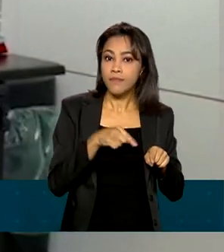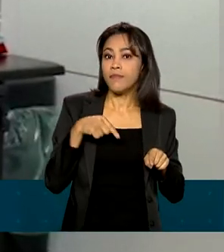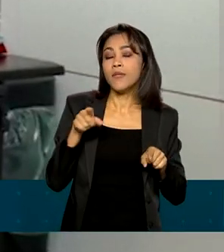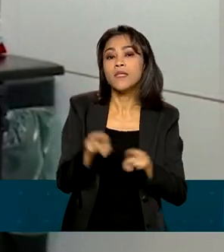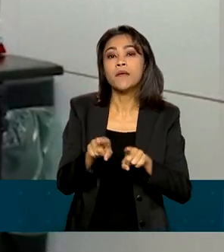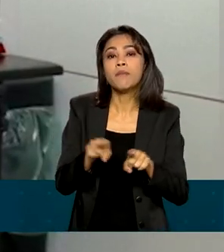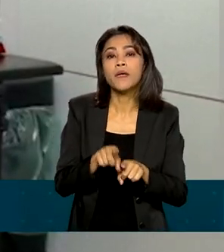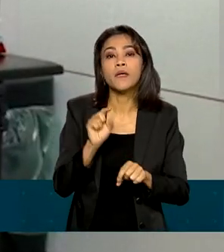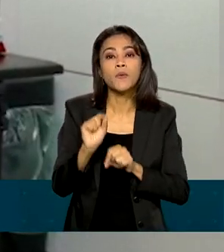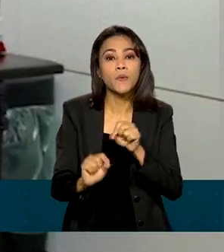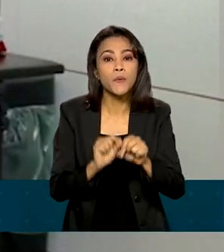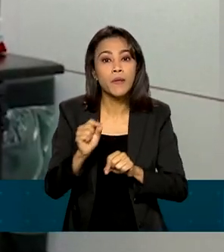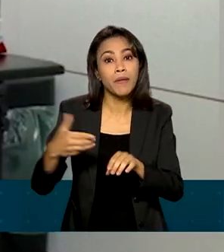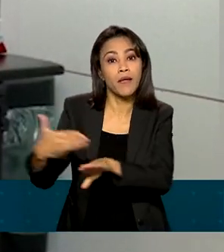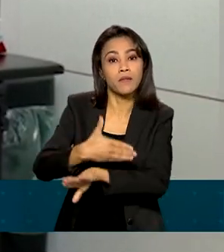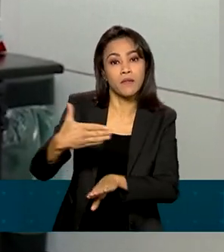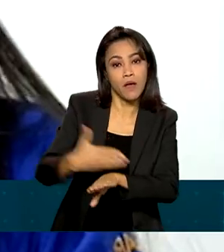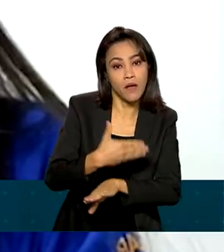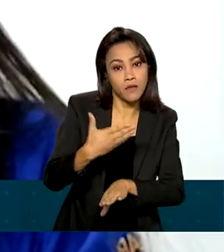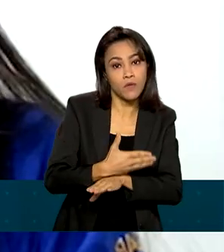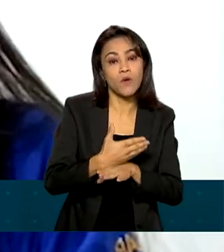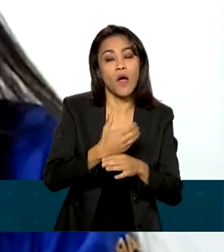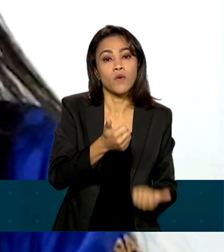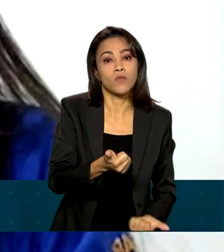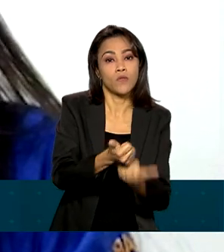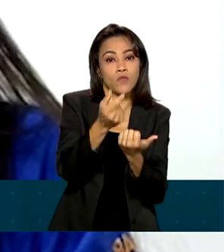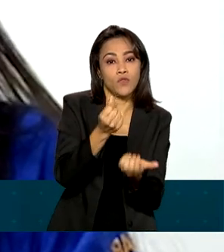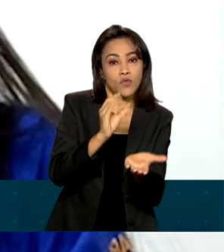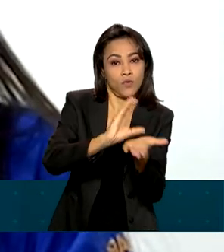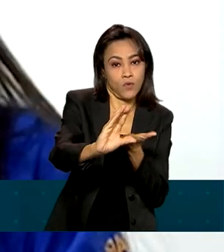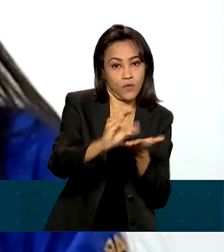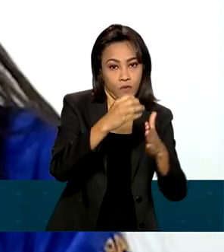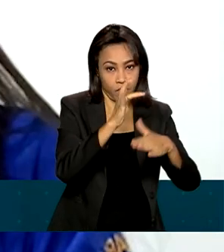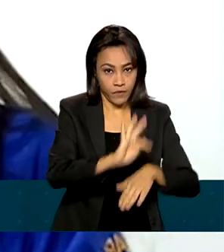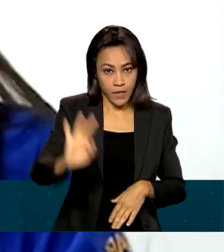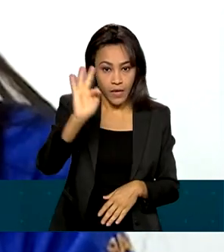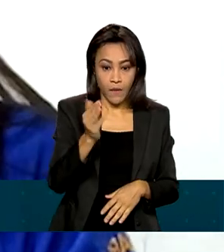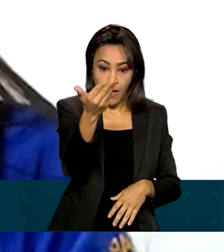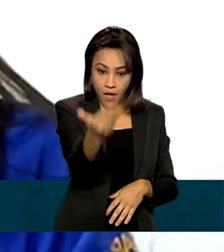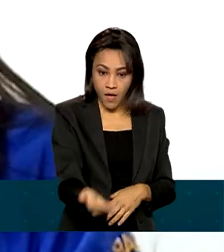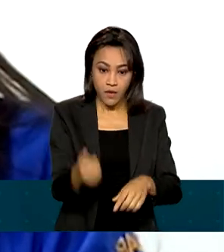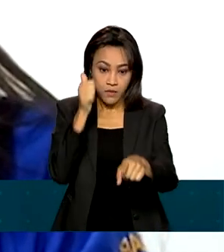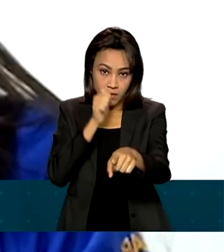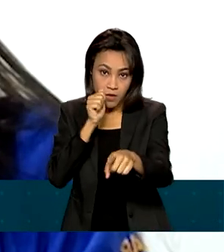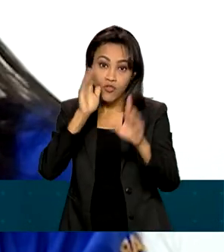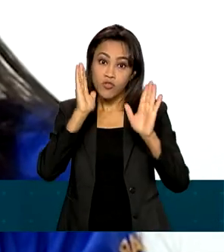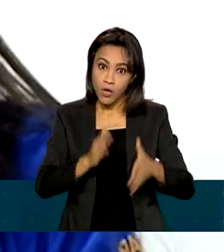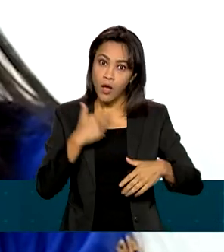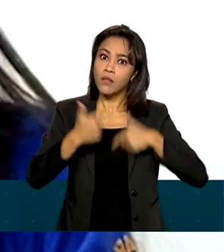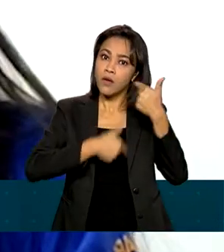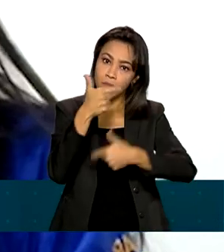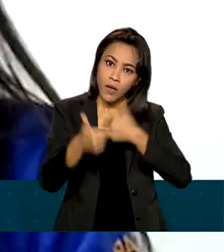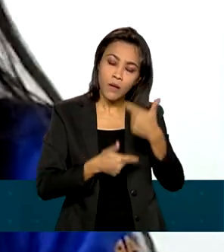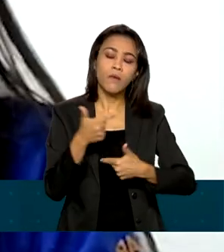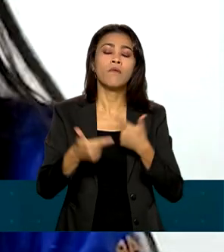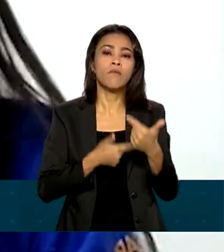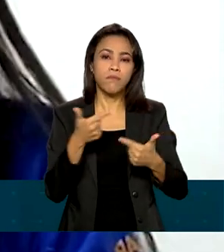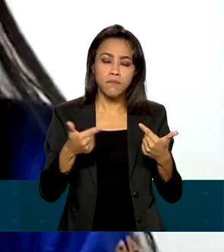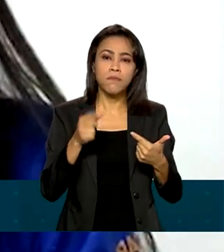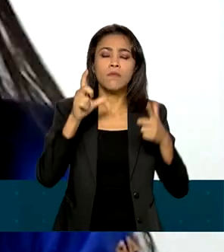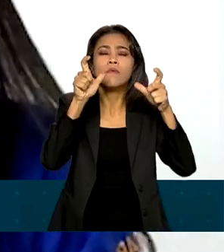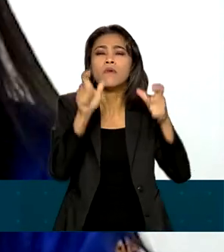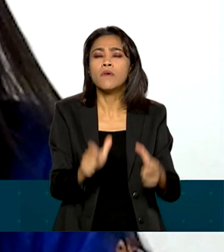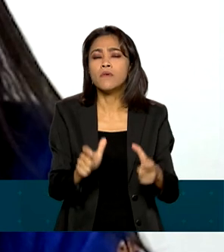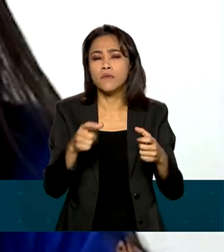bem como acesso aos recursos federais. A engenheira civil Denise já trabalhou durante enchentes em São Carlos, no